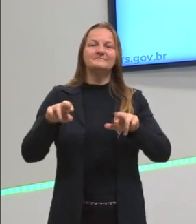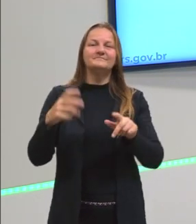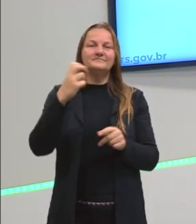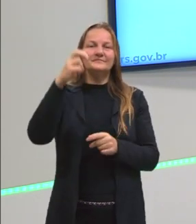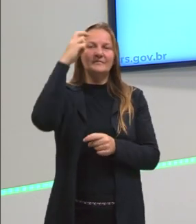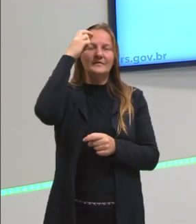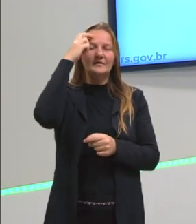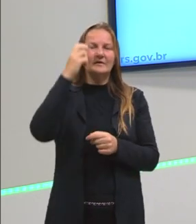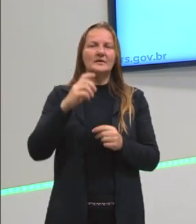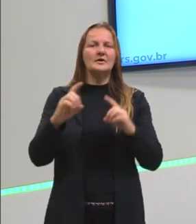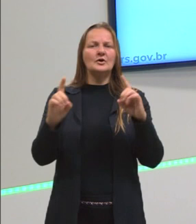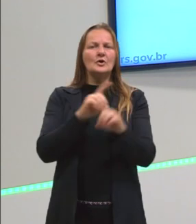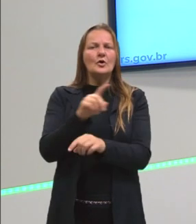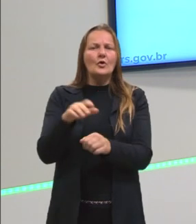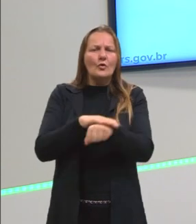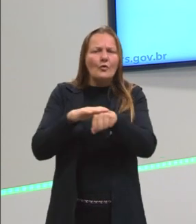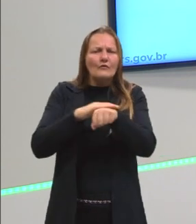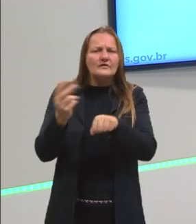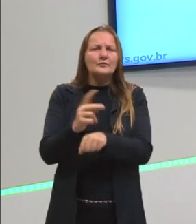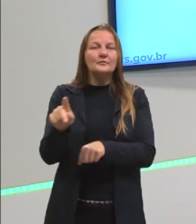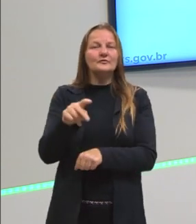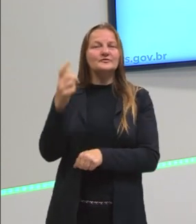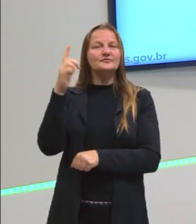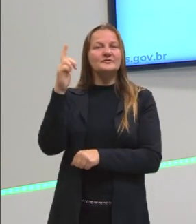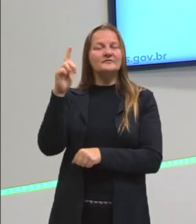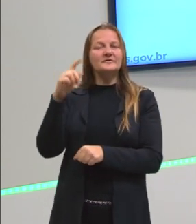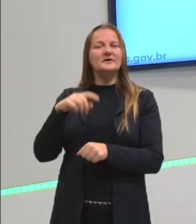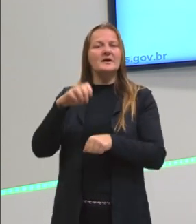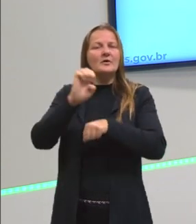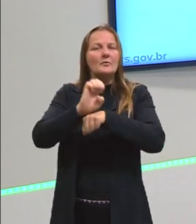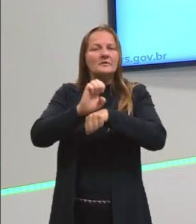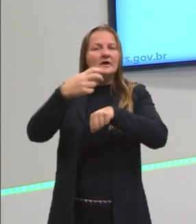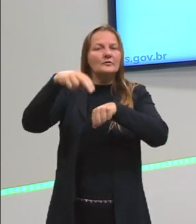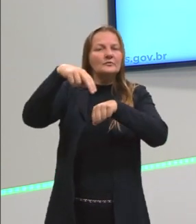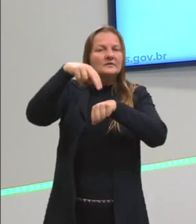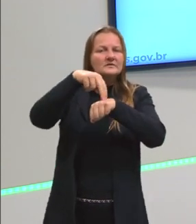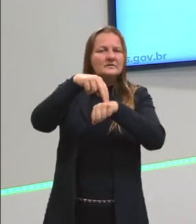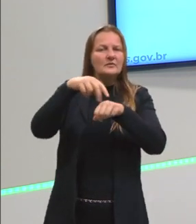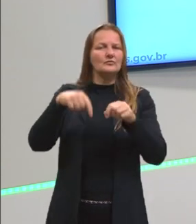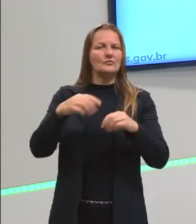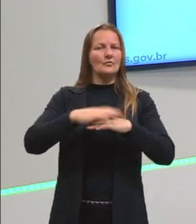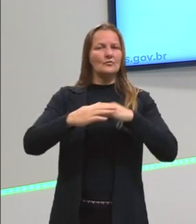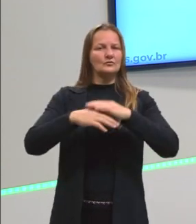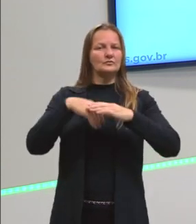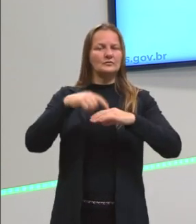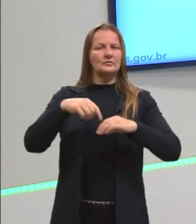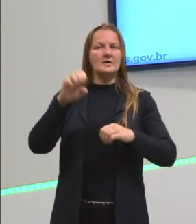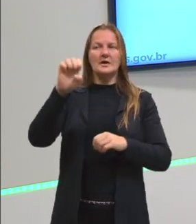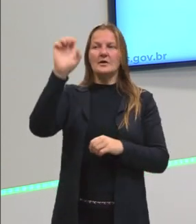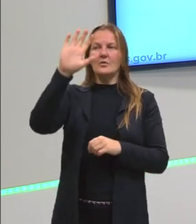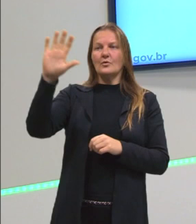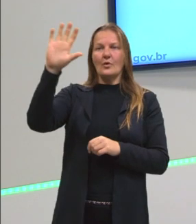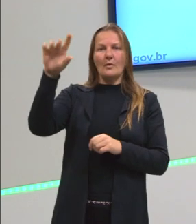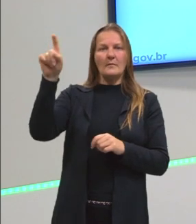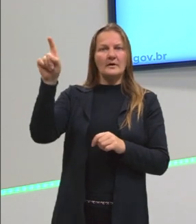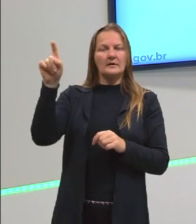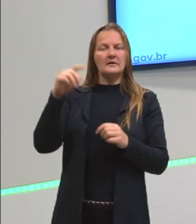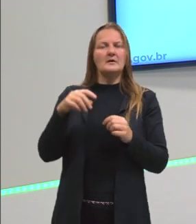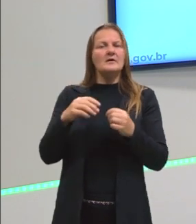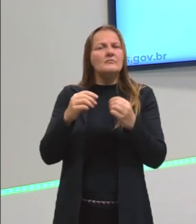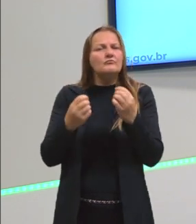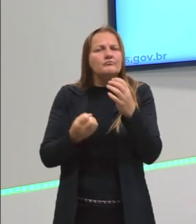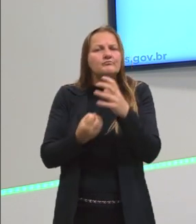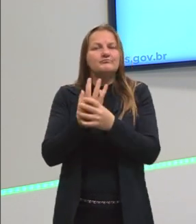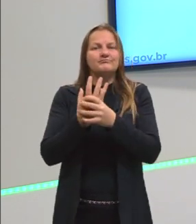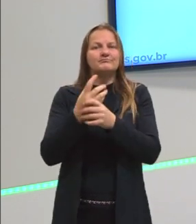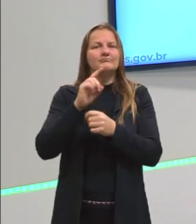professor Douglas, em geografia, já tem falado isso, né? A formação do Estado-nação, principalmente a Europa, o Estado-nação se forma